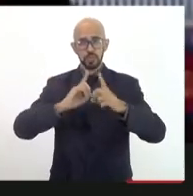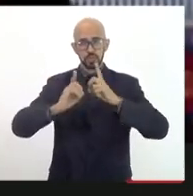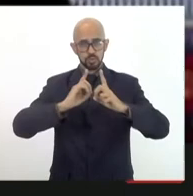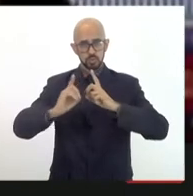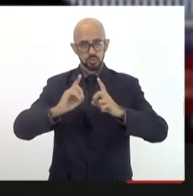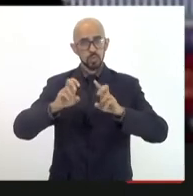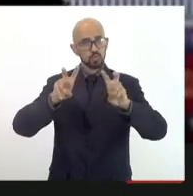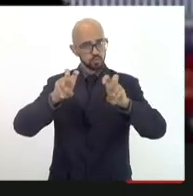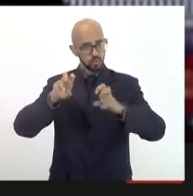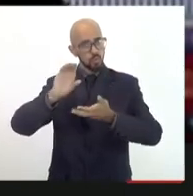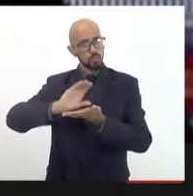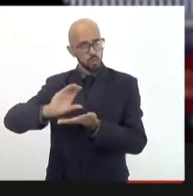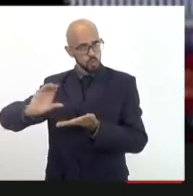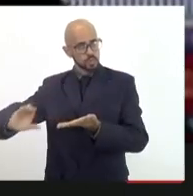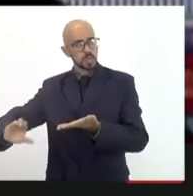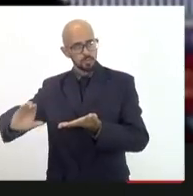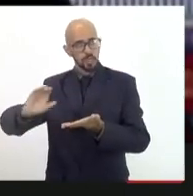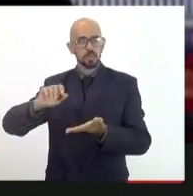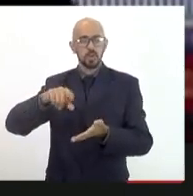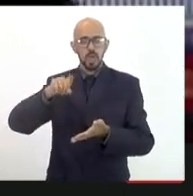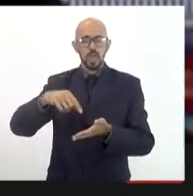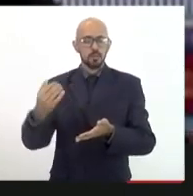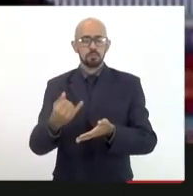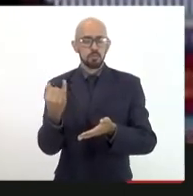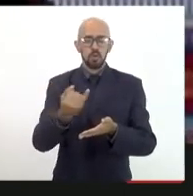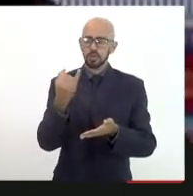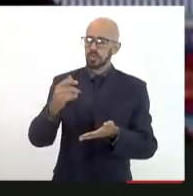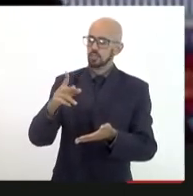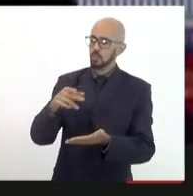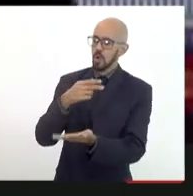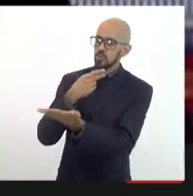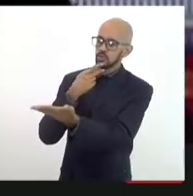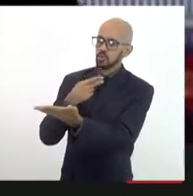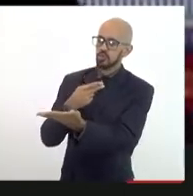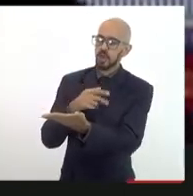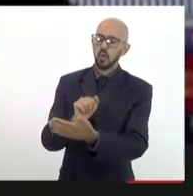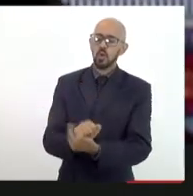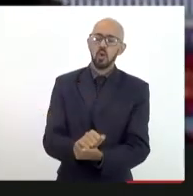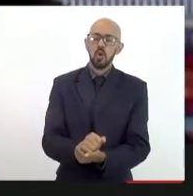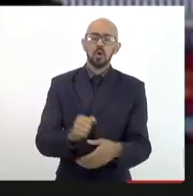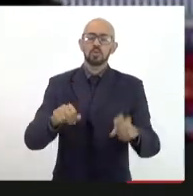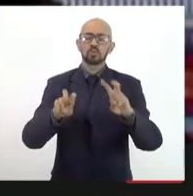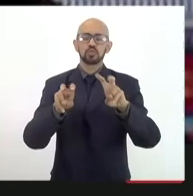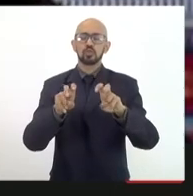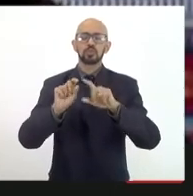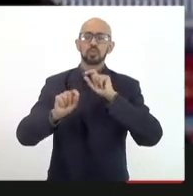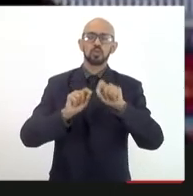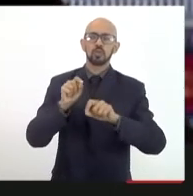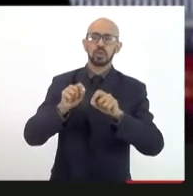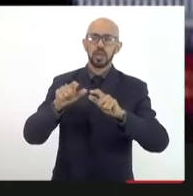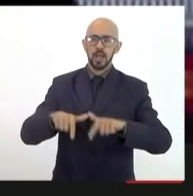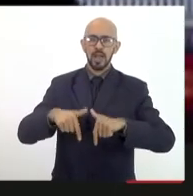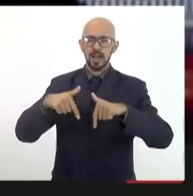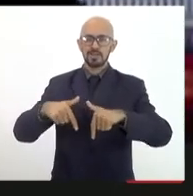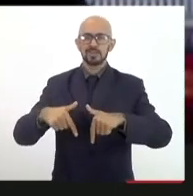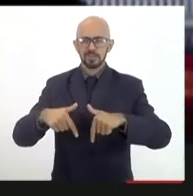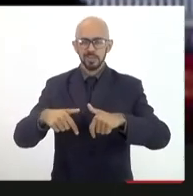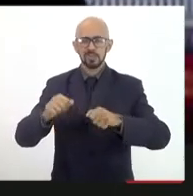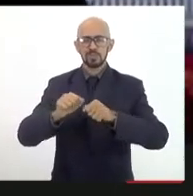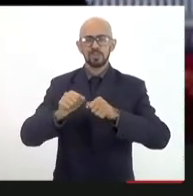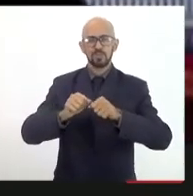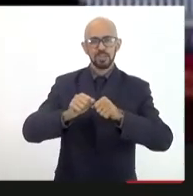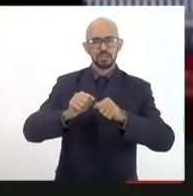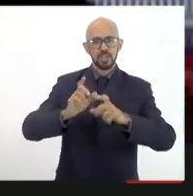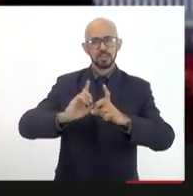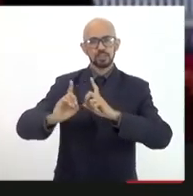orçamento então a necessidade de incluir vossa excelência já mencionou aí a iniciativa de fazer uma série de